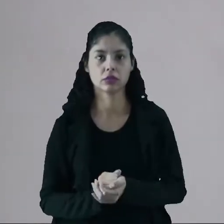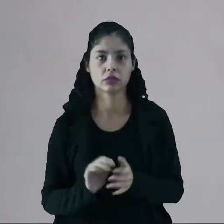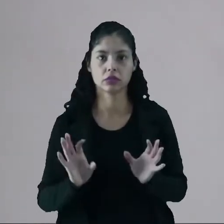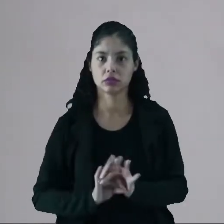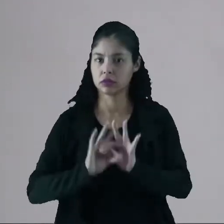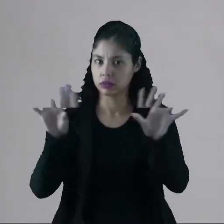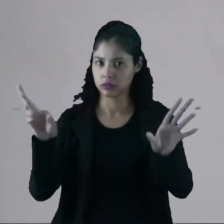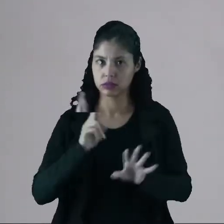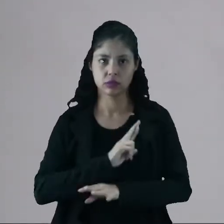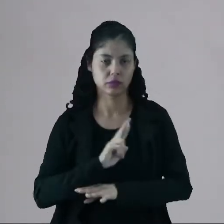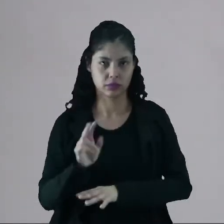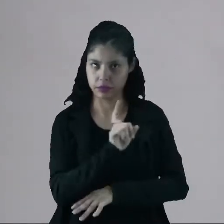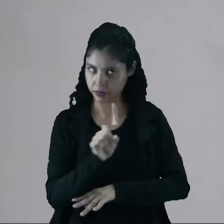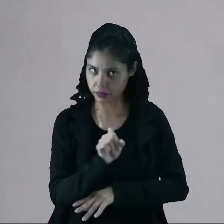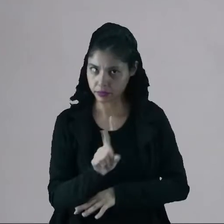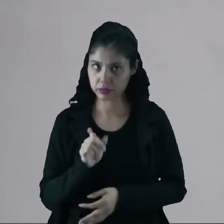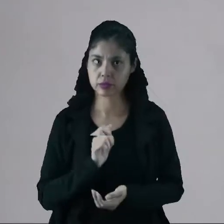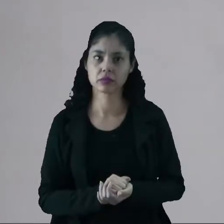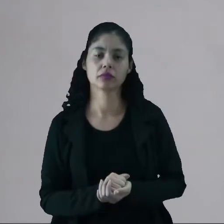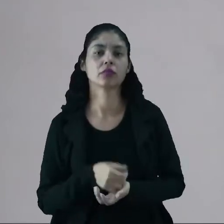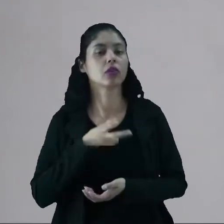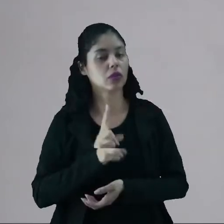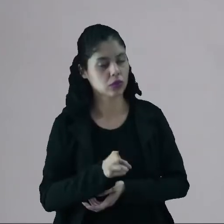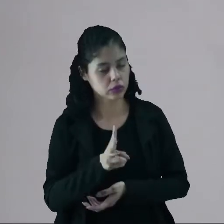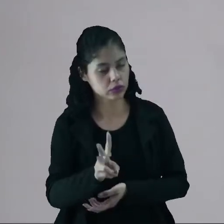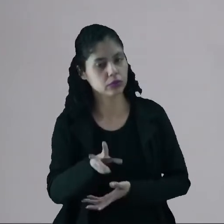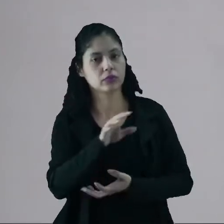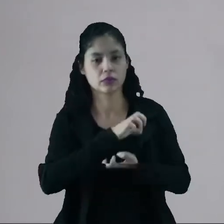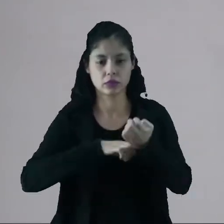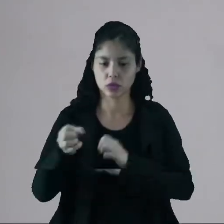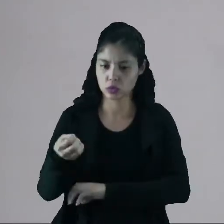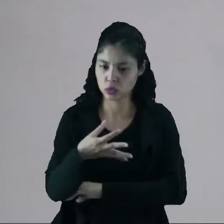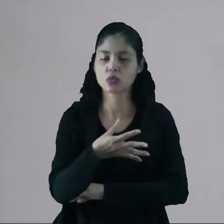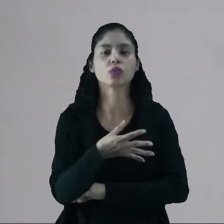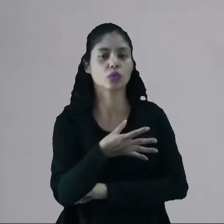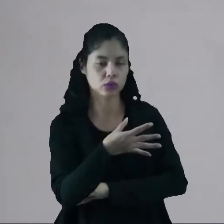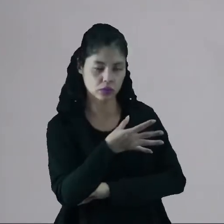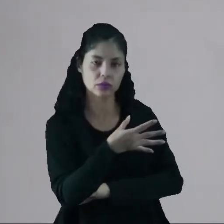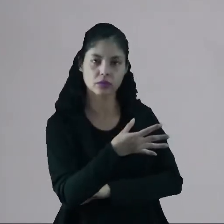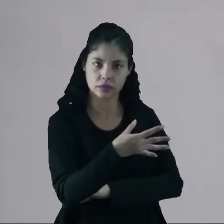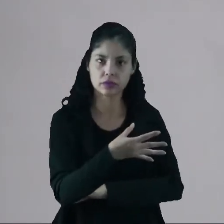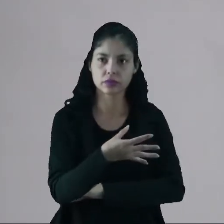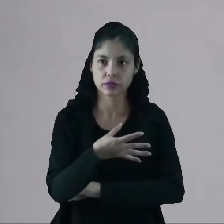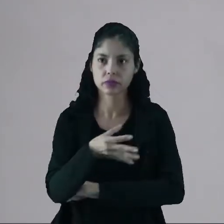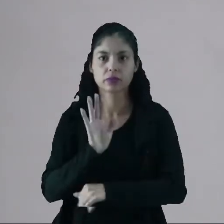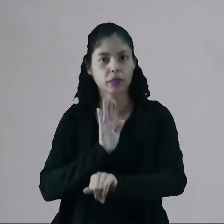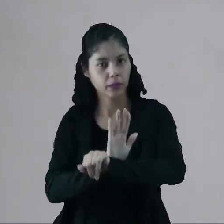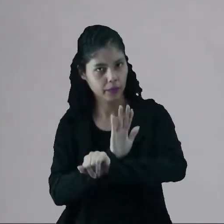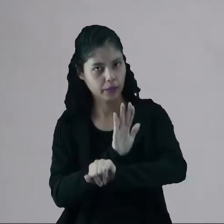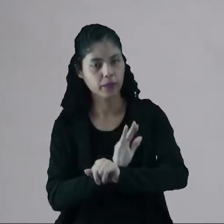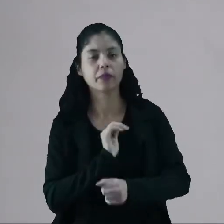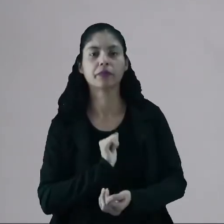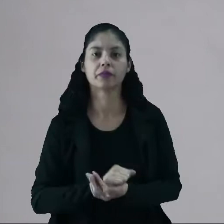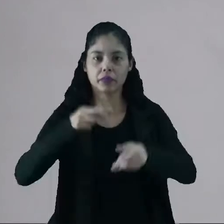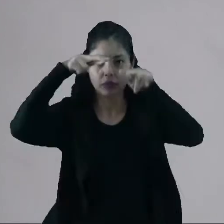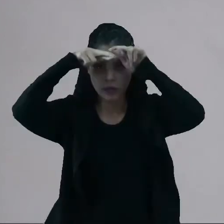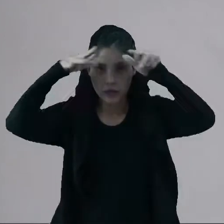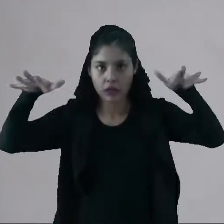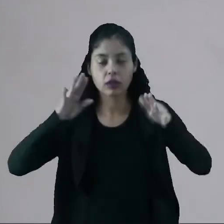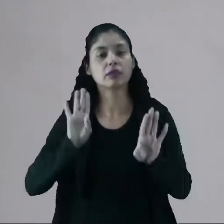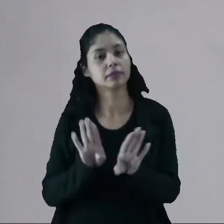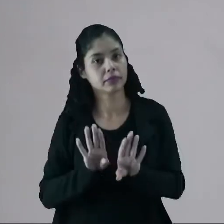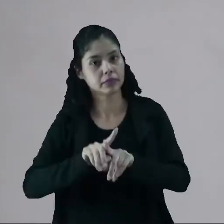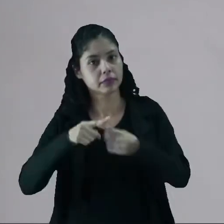abandona a religião, tá? É uma reforma religiosa, né? Essa reforma ajudou o renascimento,